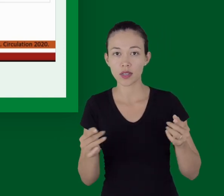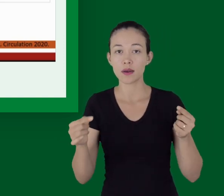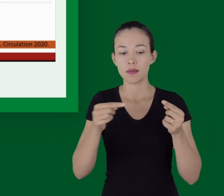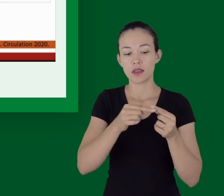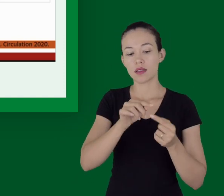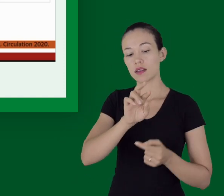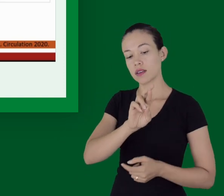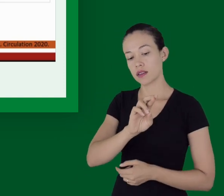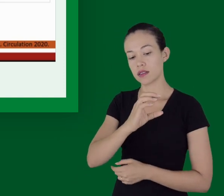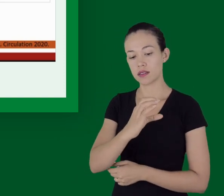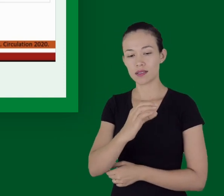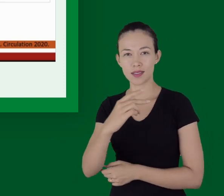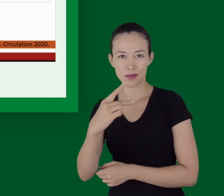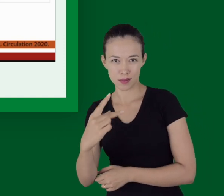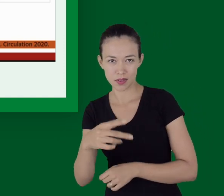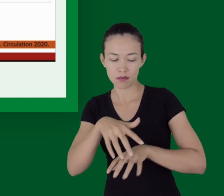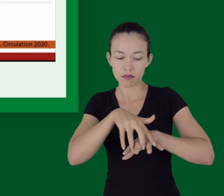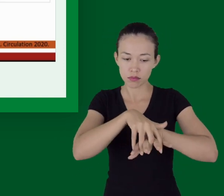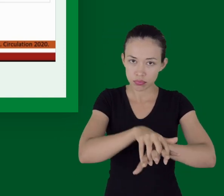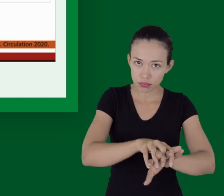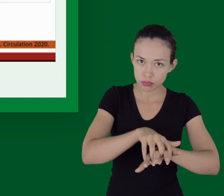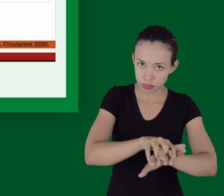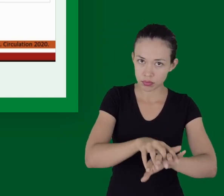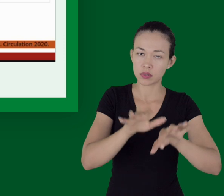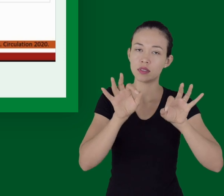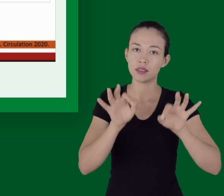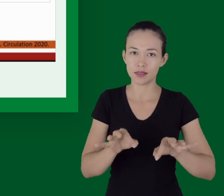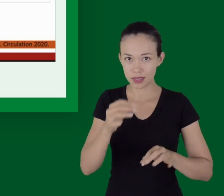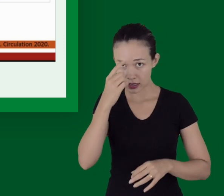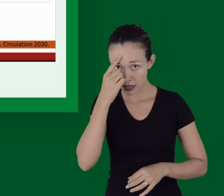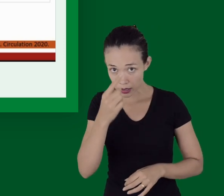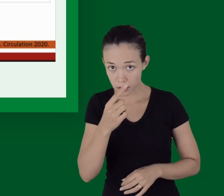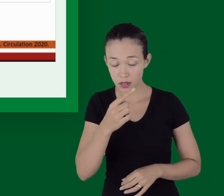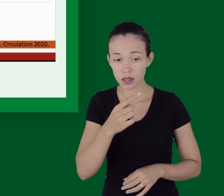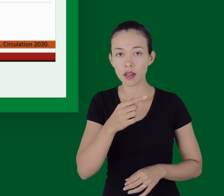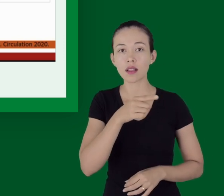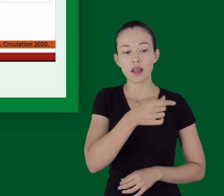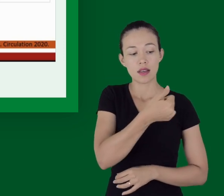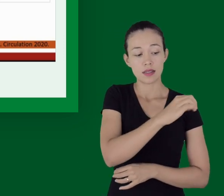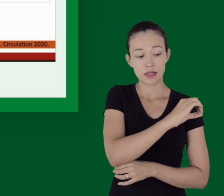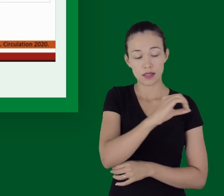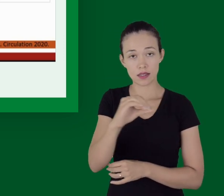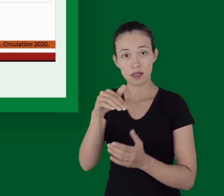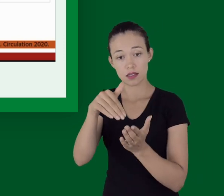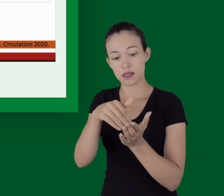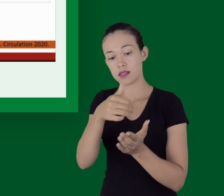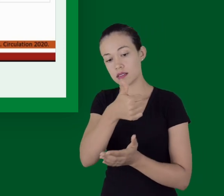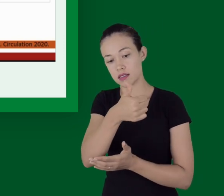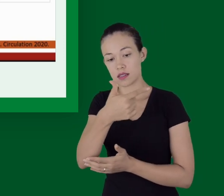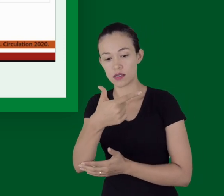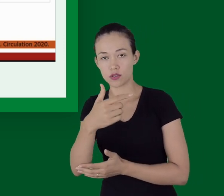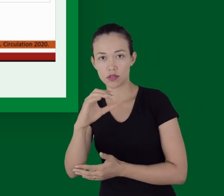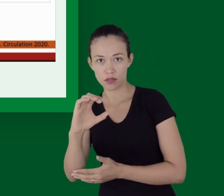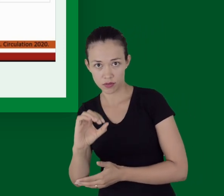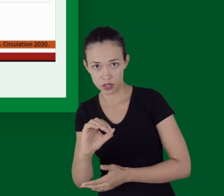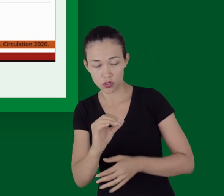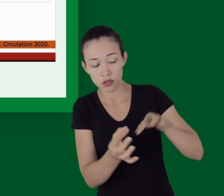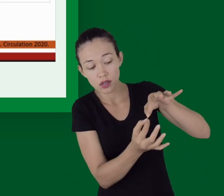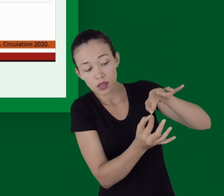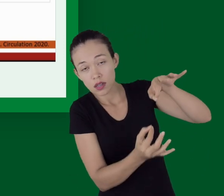a gente já conversou acerca de uma RCP de alta qualidade. Então, compressões torácicas de uma frequência de 100 a 120,